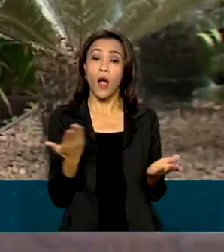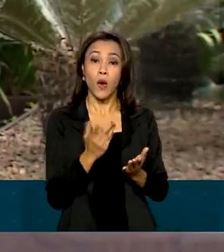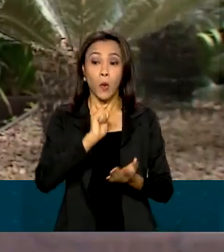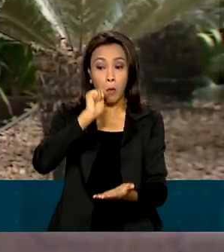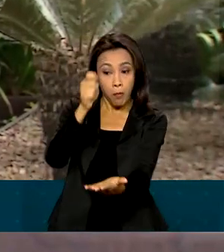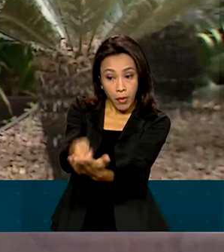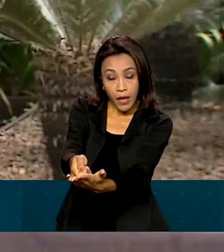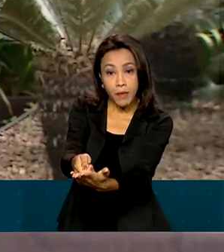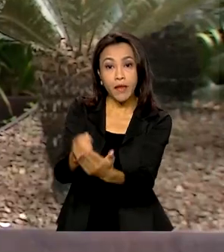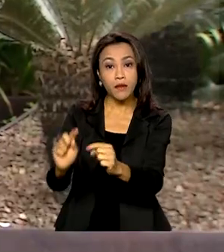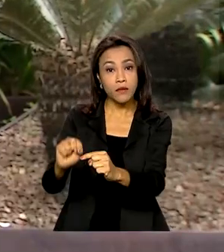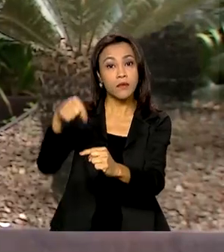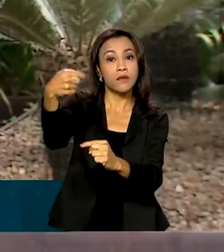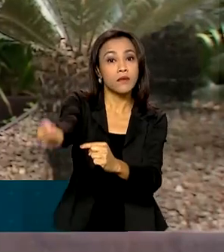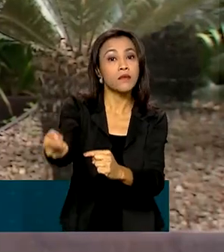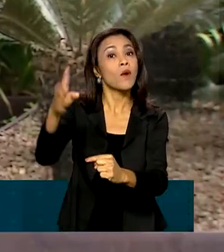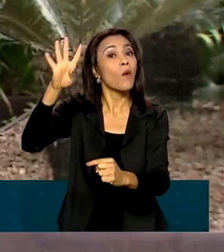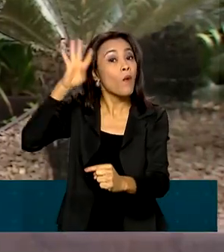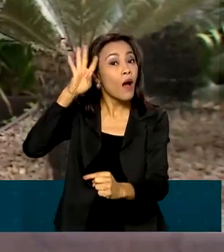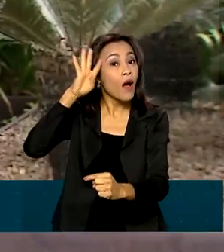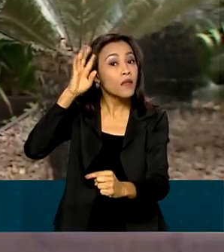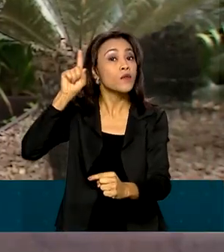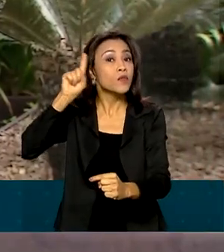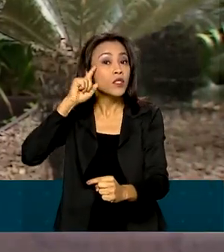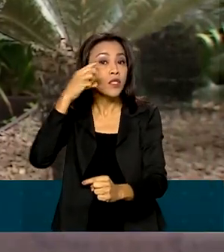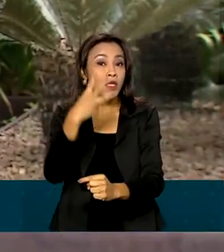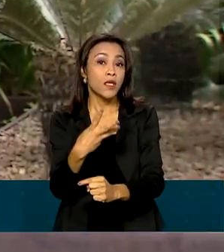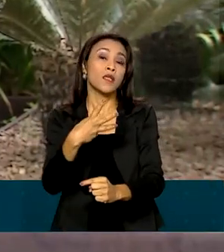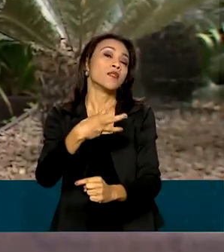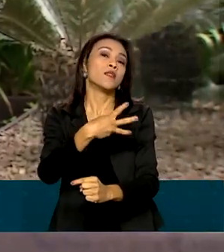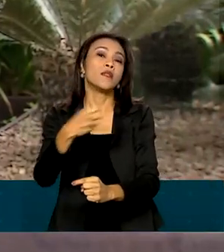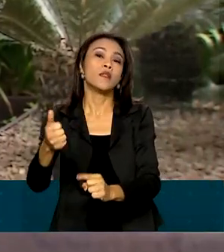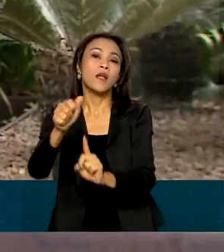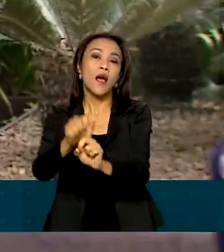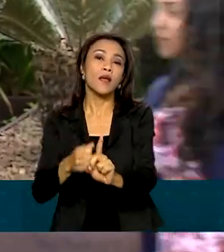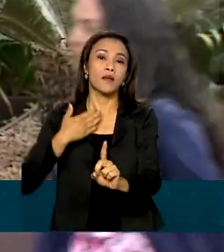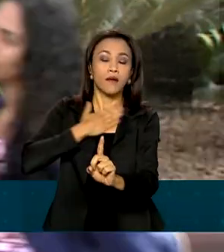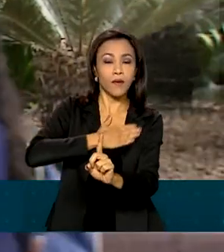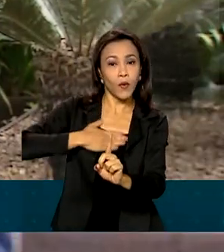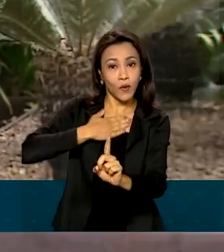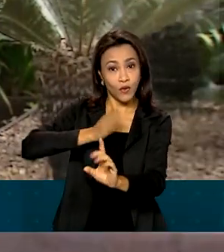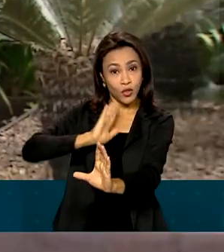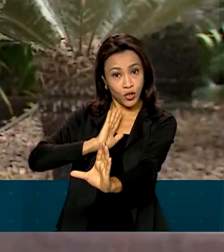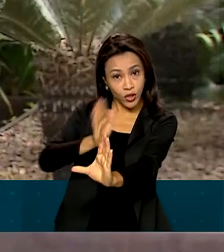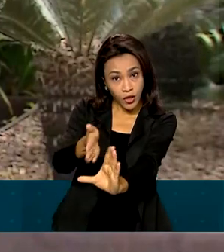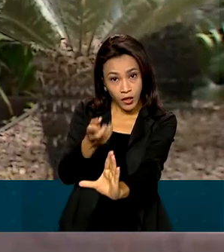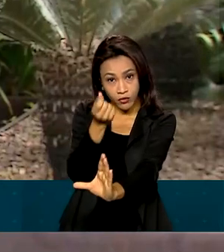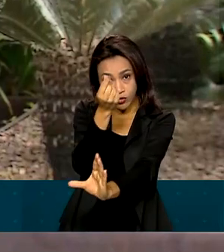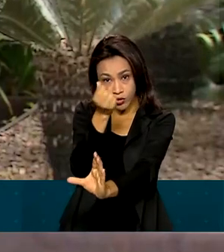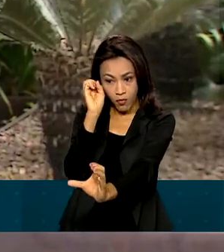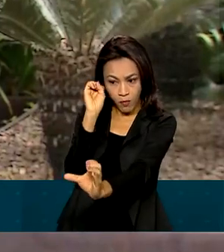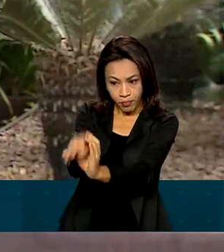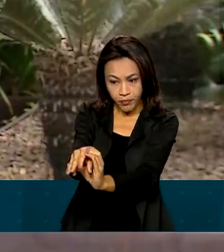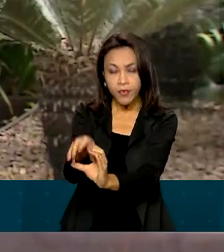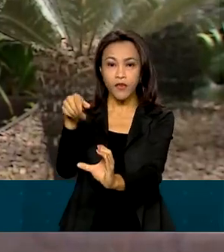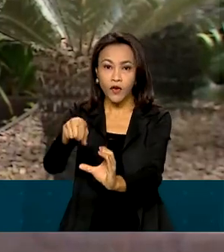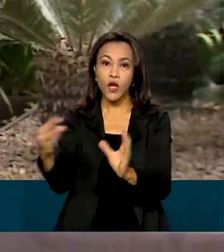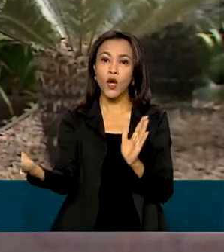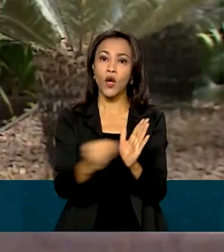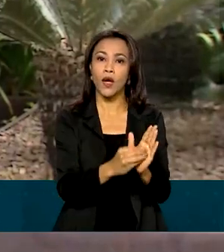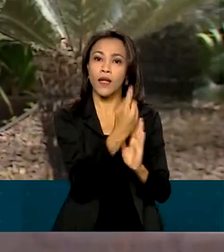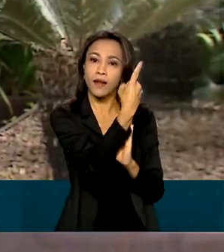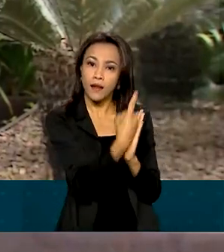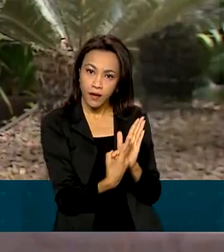na quarta-feira que vem, ou seja, no dia 31 de agosto, diretamente na conta bancária informada na declaração.